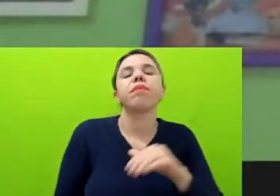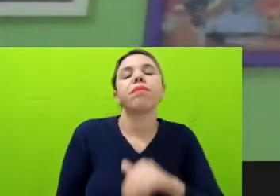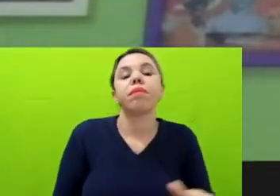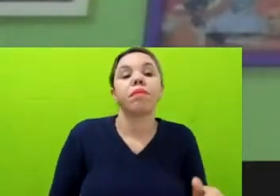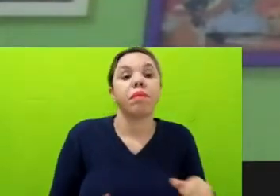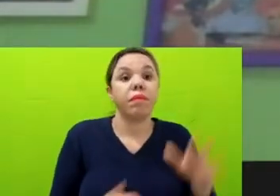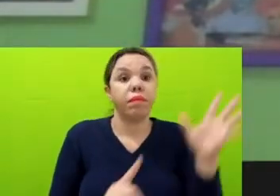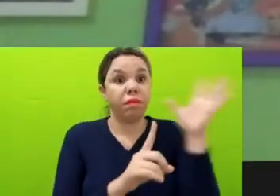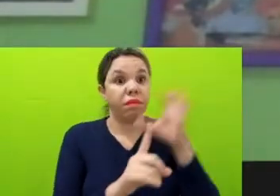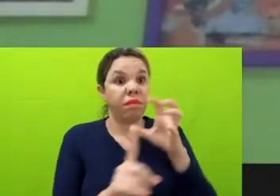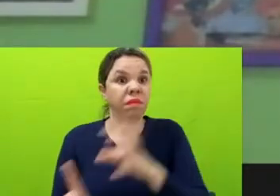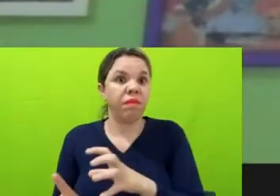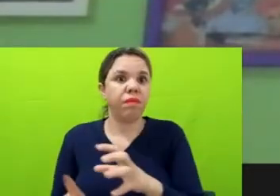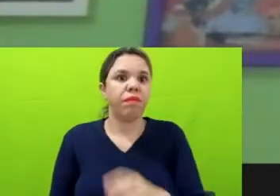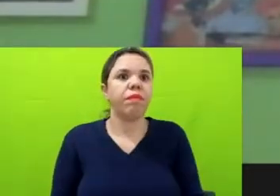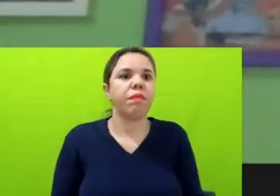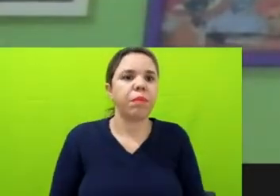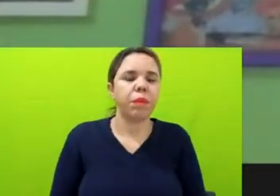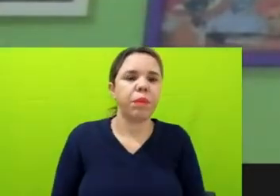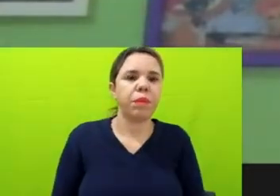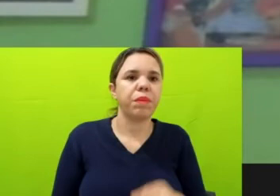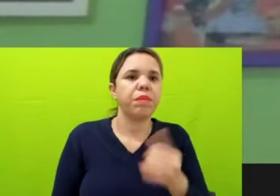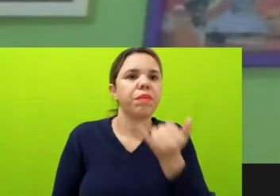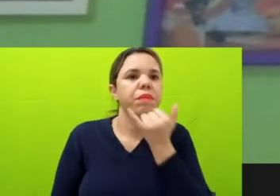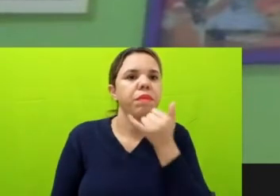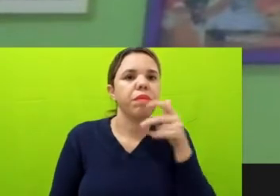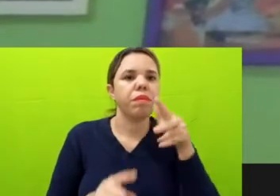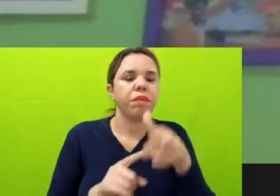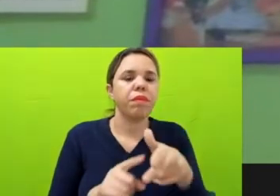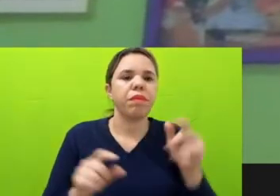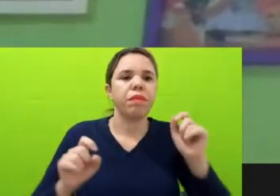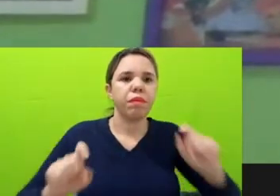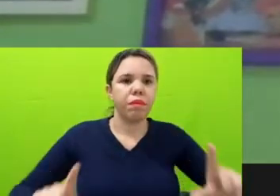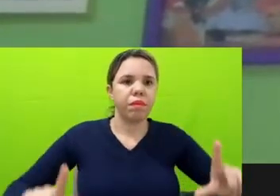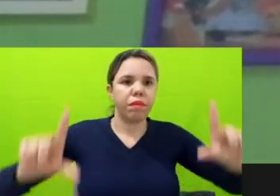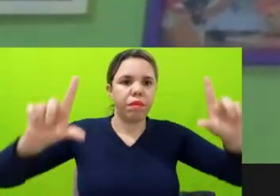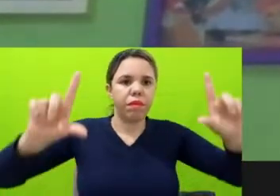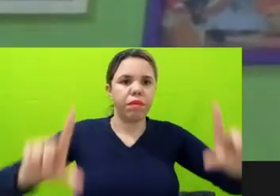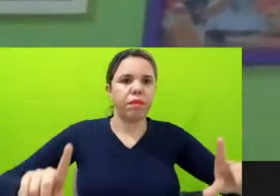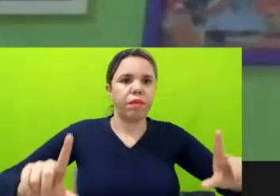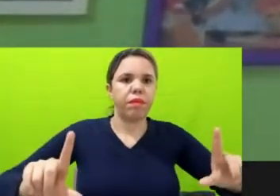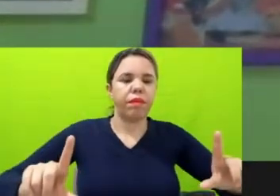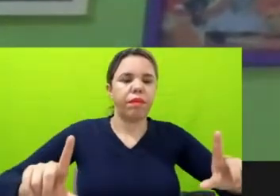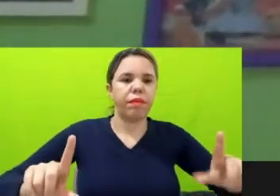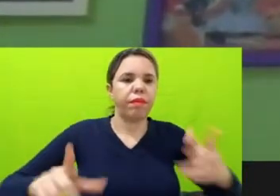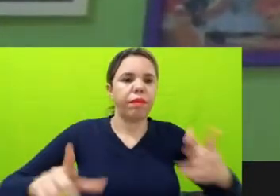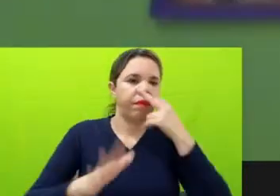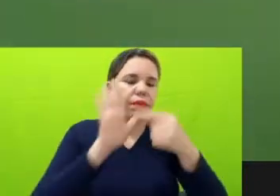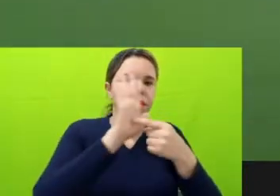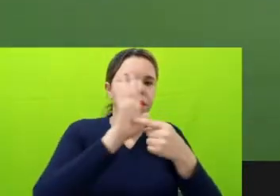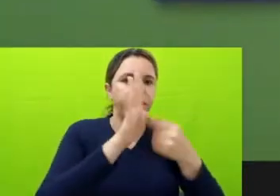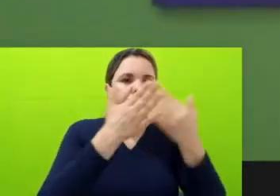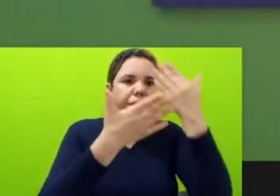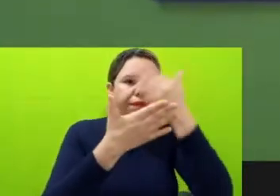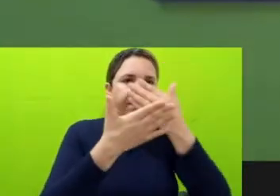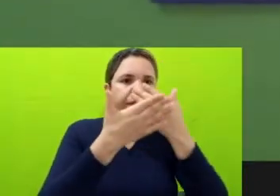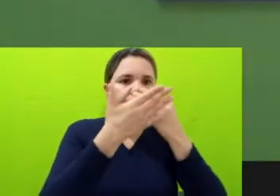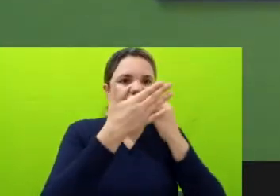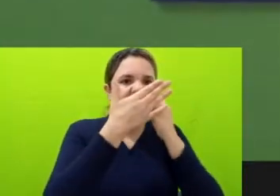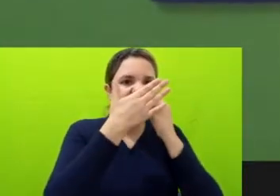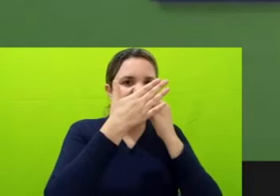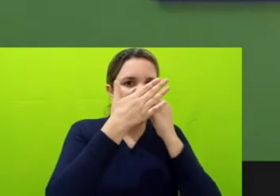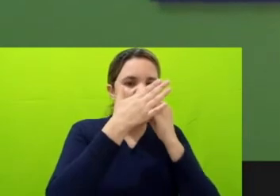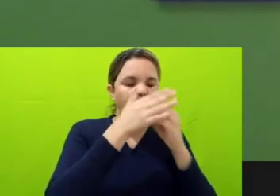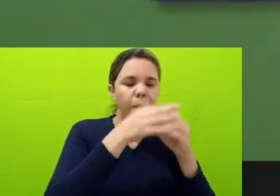imprensa. Ele começou a bater boca comigo. Cátia, interromper. Será que você consegue abaixar um pouquinho a câmera para aparecer o seu rosto um pouquinho melhor? Ah,